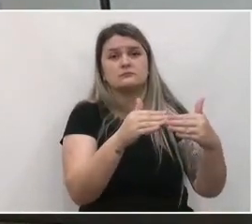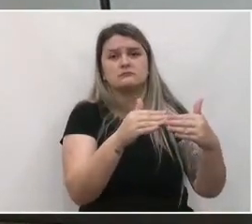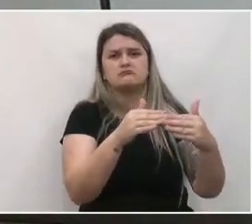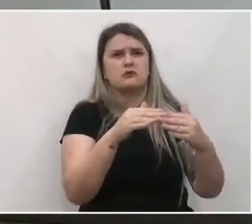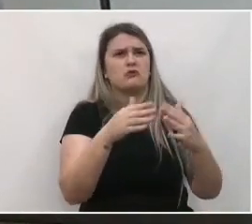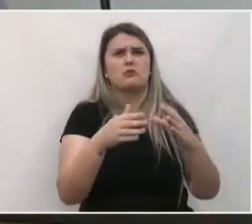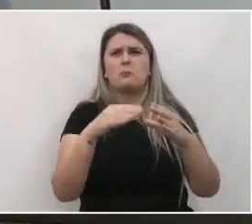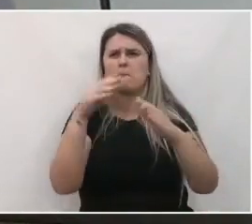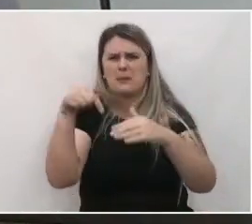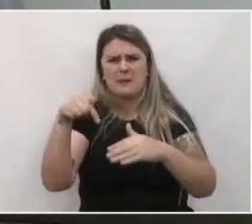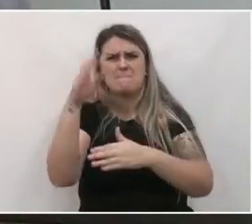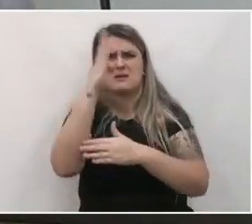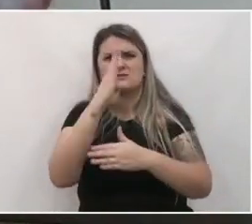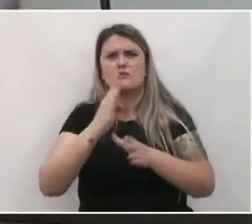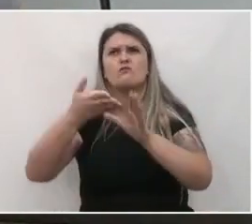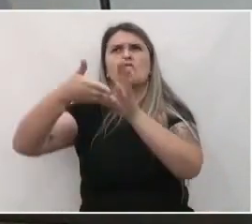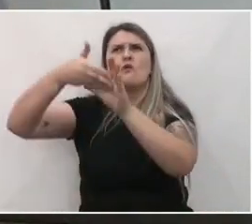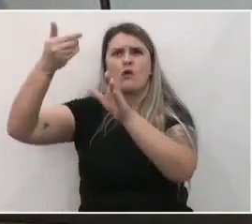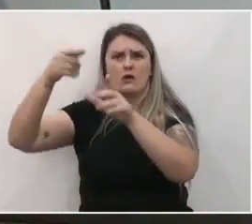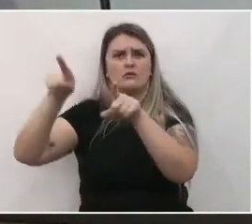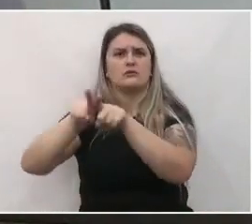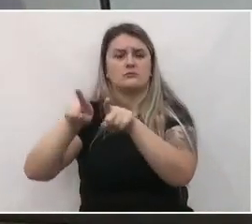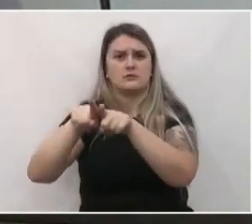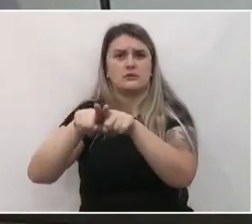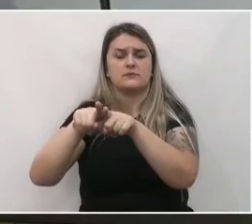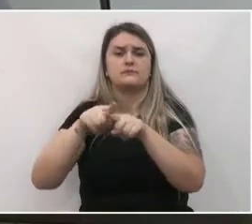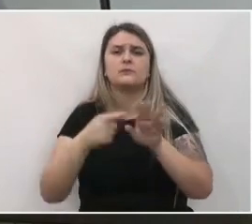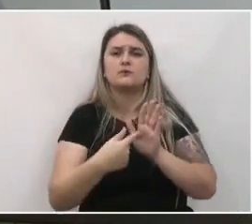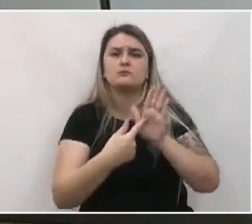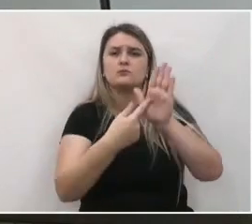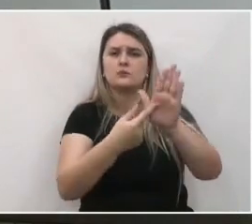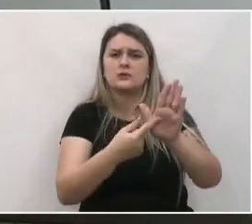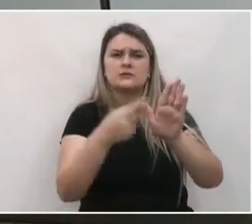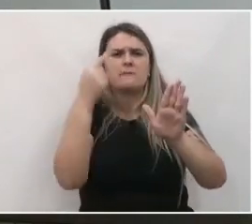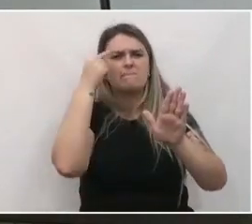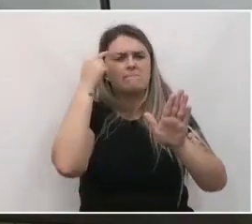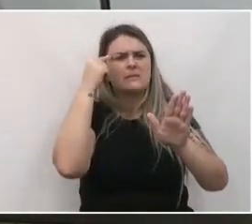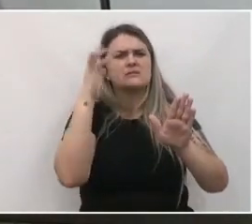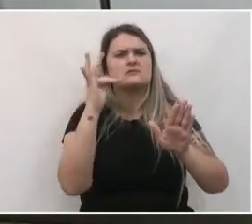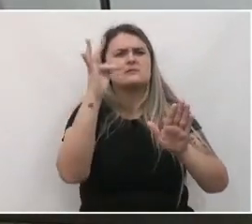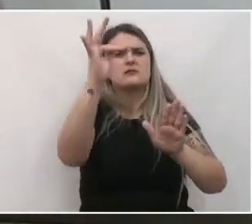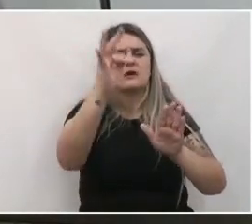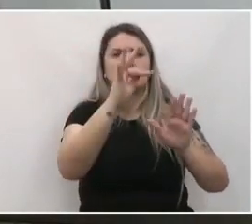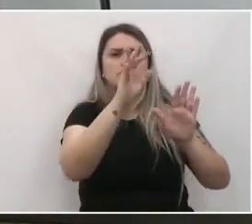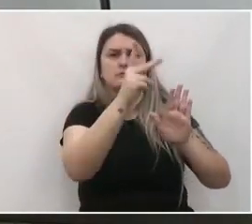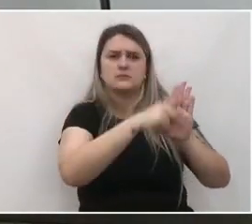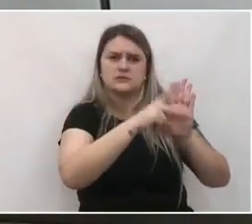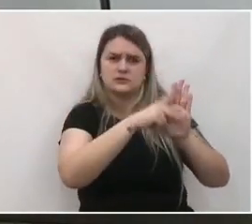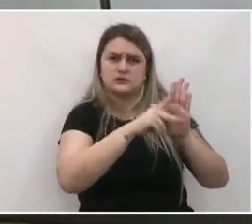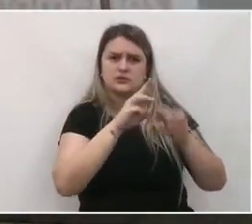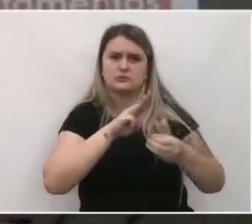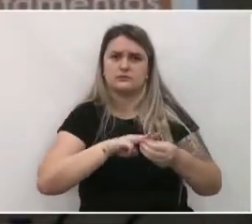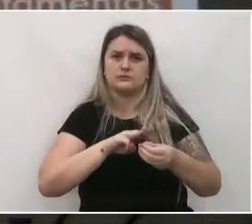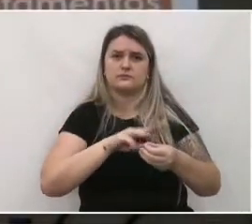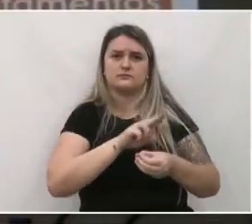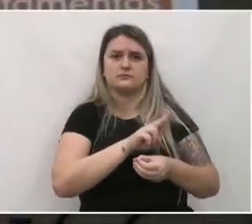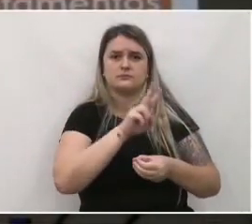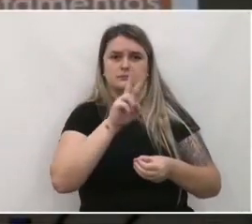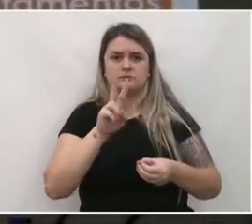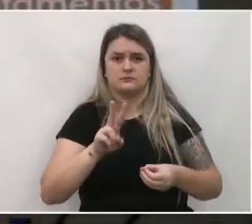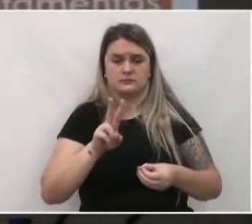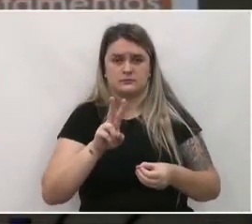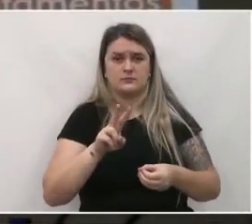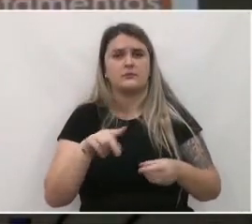internacional e que trazemos para o horizonte do Plano Diretor do município de União da Vitória,